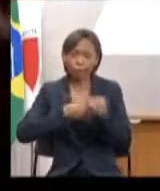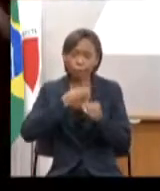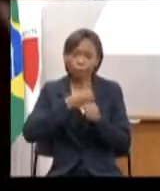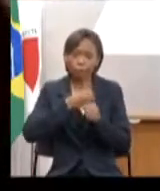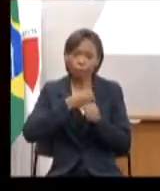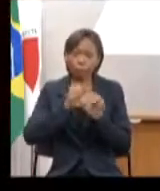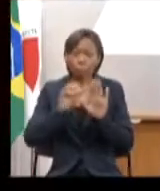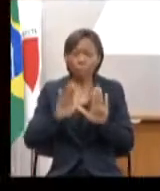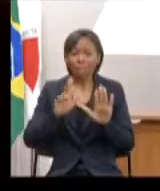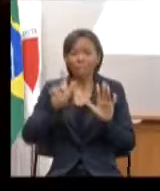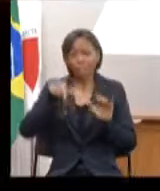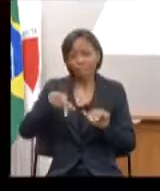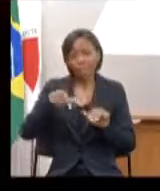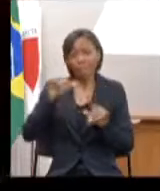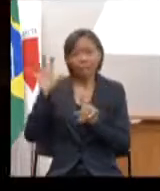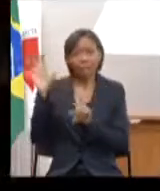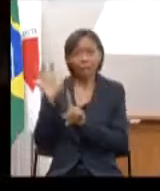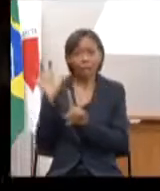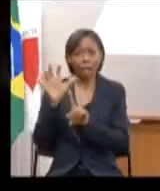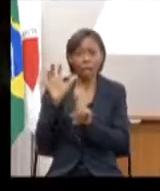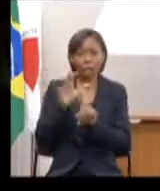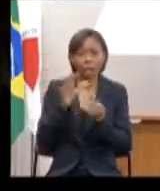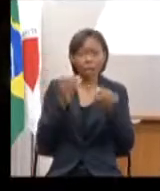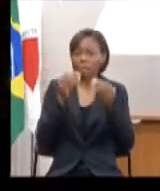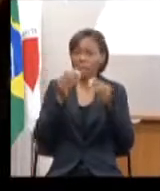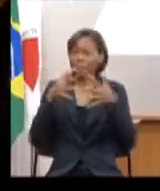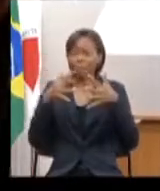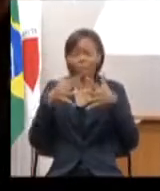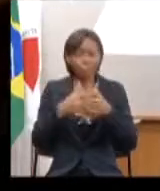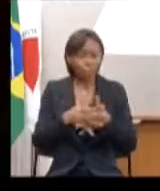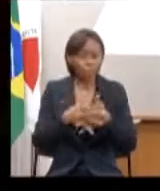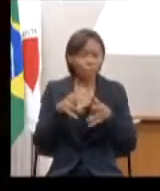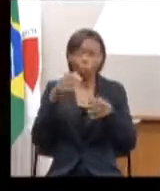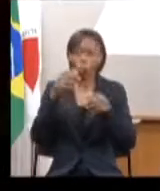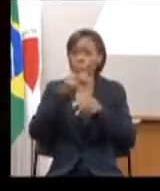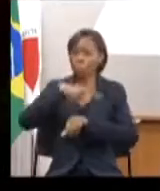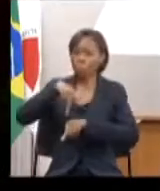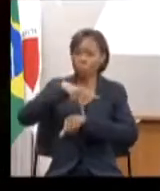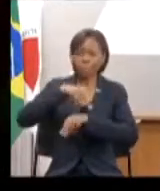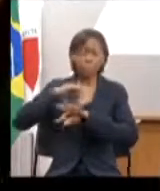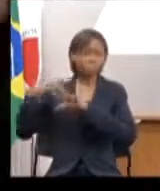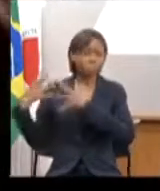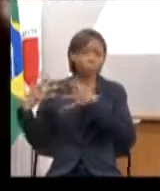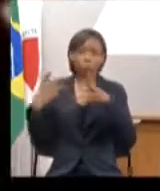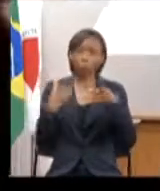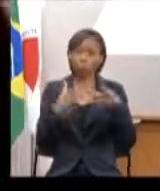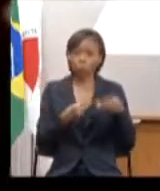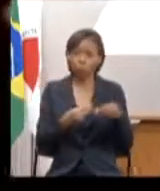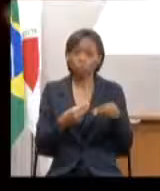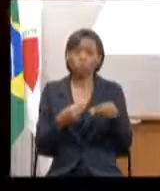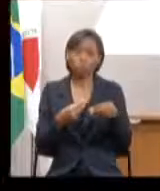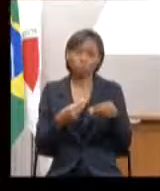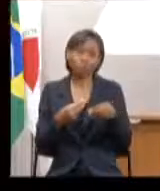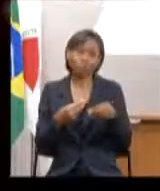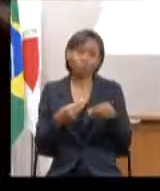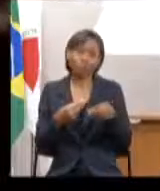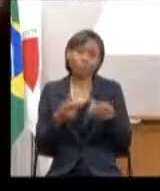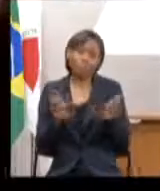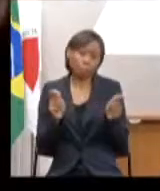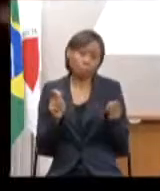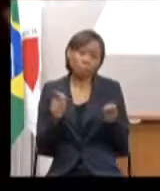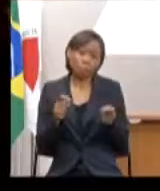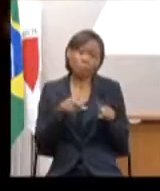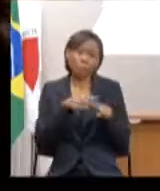país inteiro, fazer os ajustes de um plano plurianual, que deveria ser decenal, quinquenal,